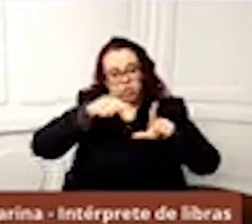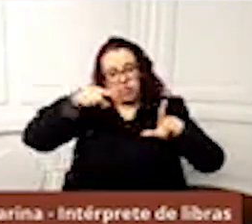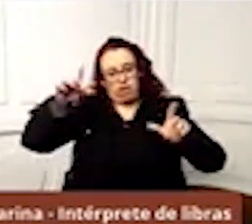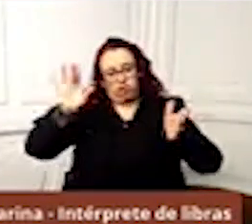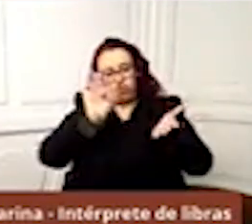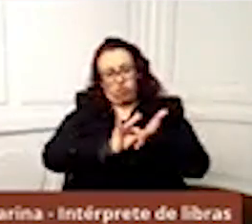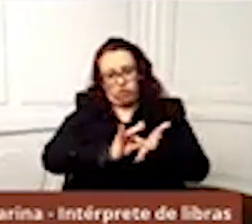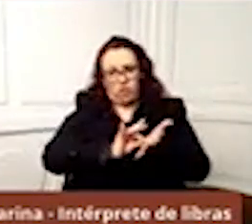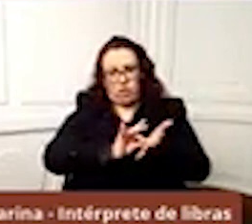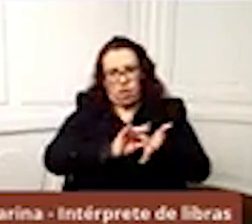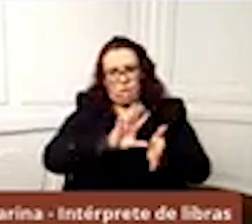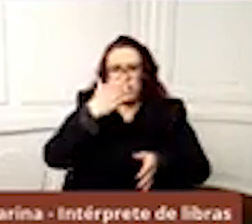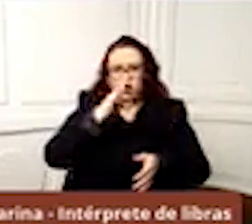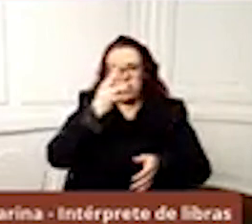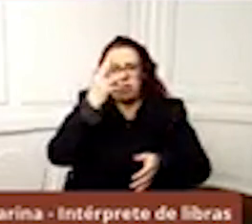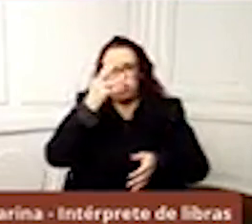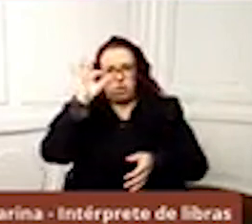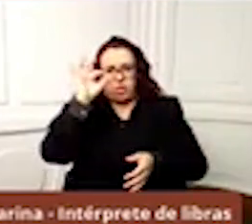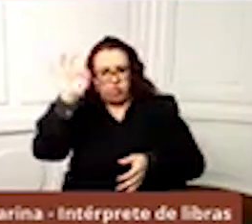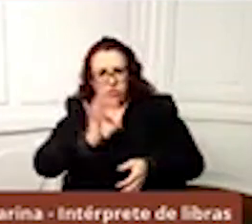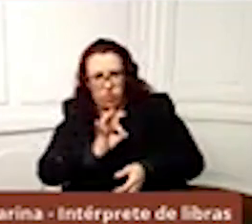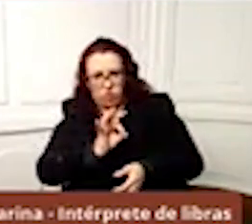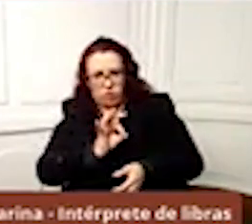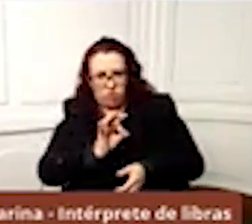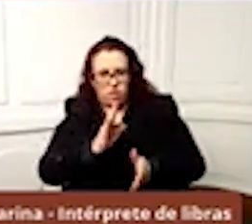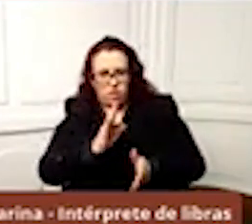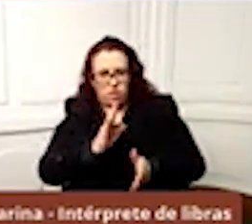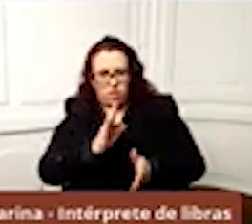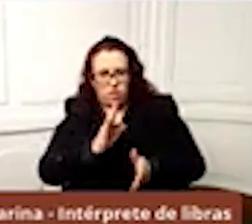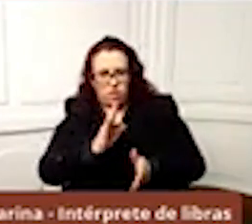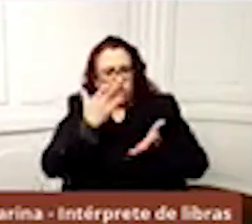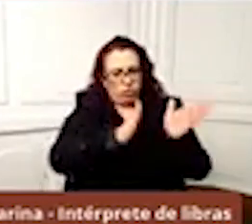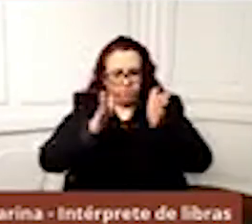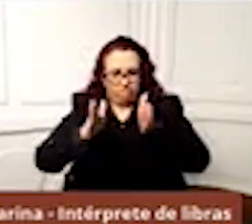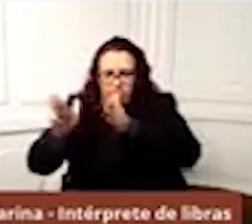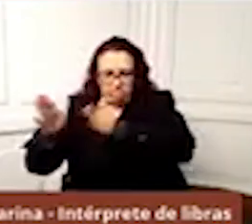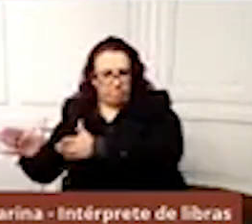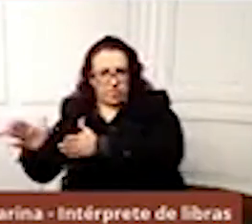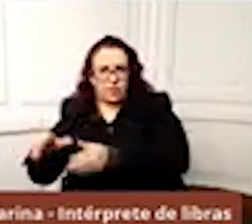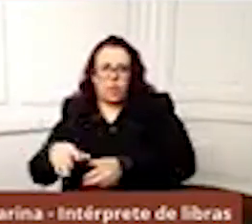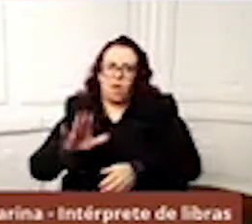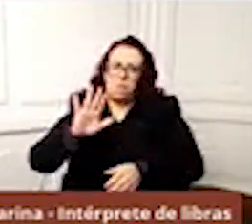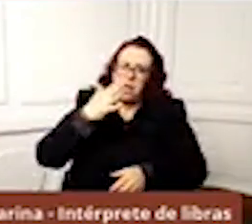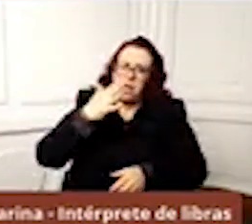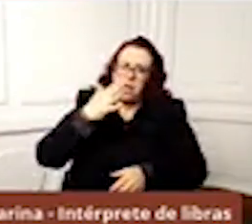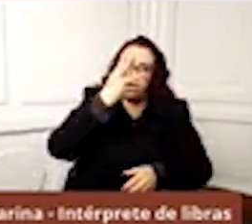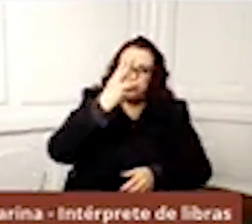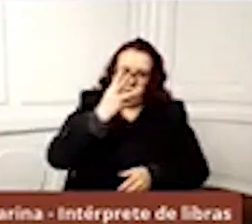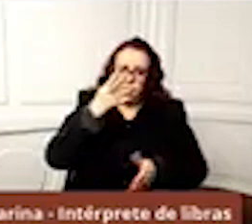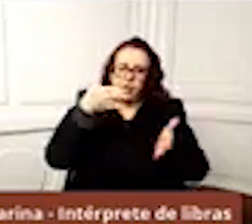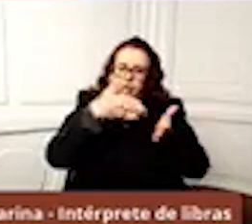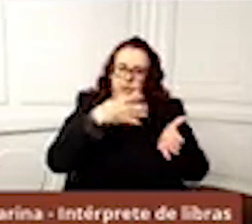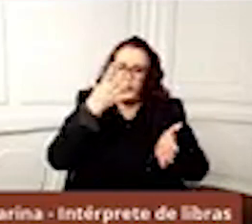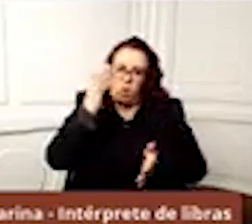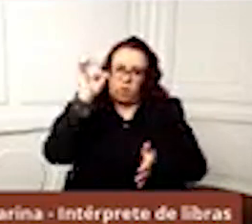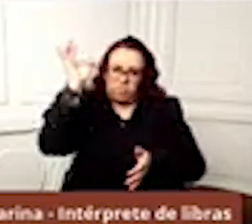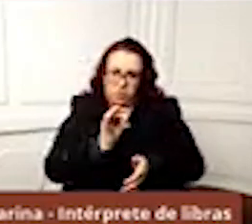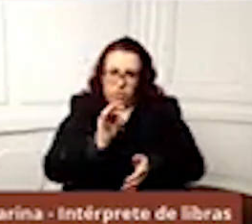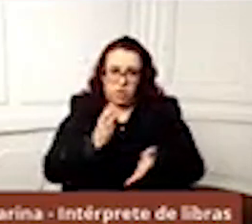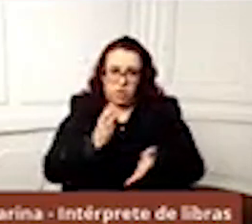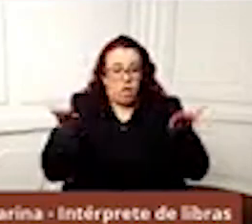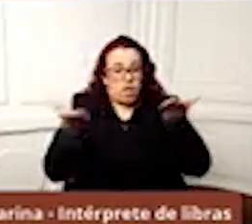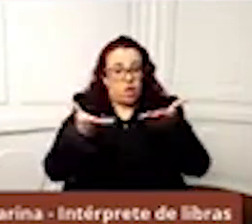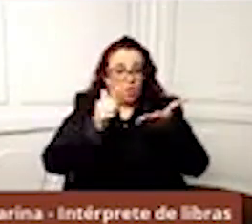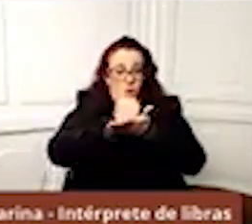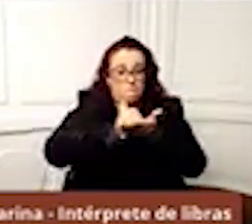3%. Em todas as fases, ela tem sido entre 3% 4%. E, agora, quando ela é baseada no número de casos